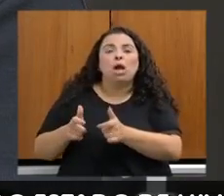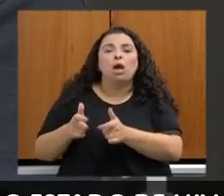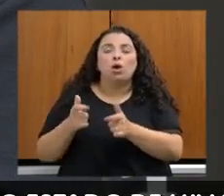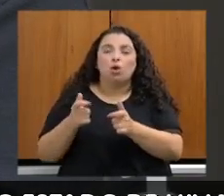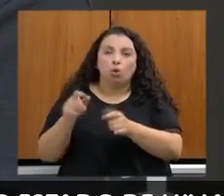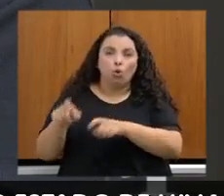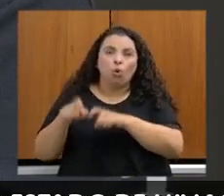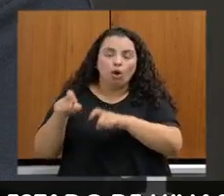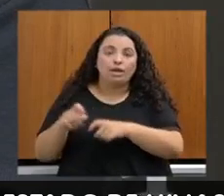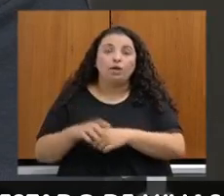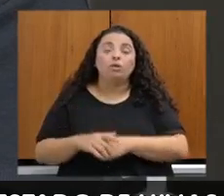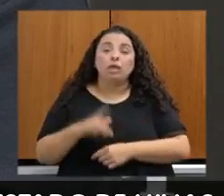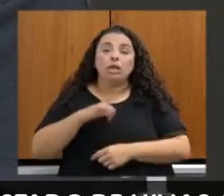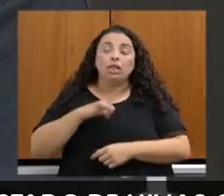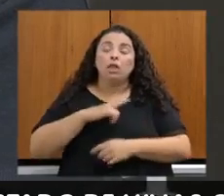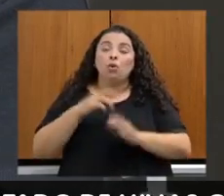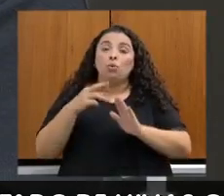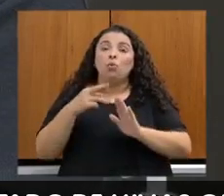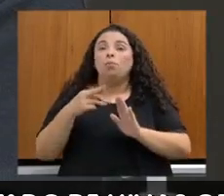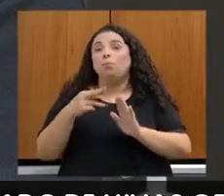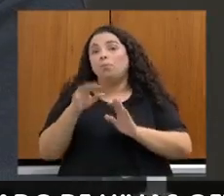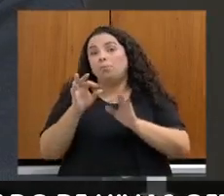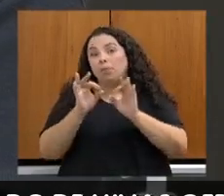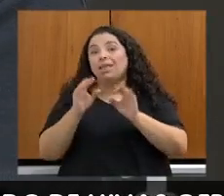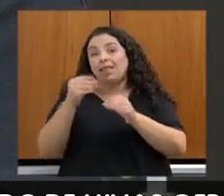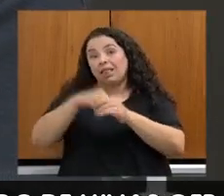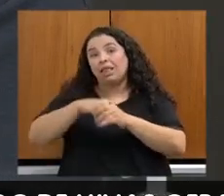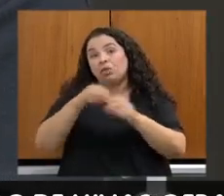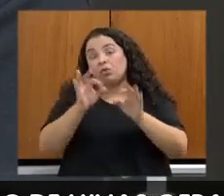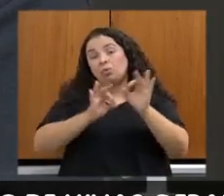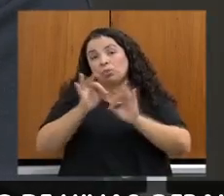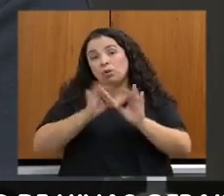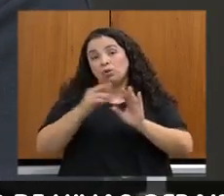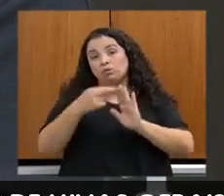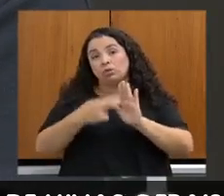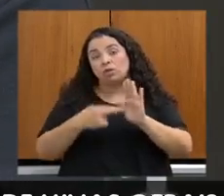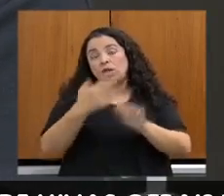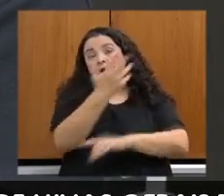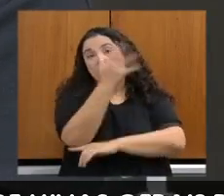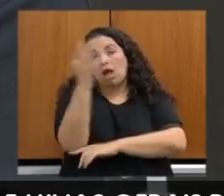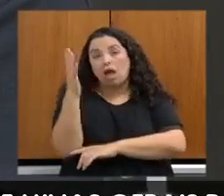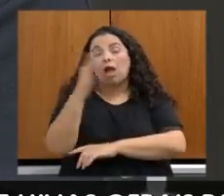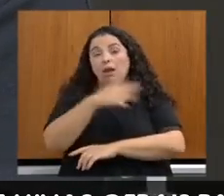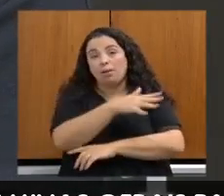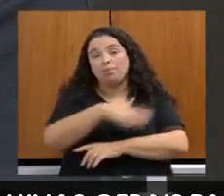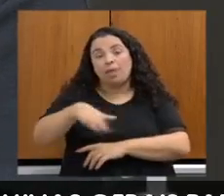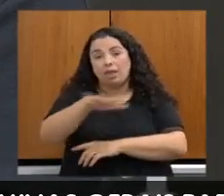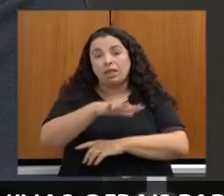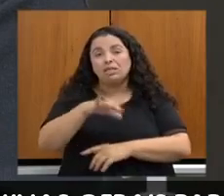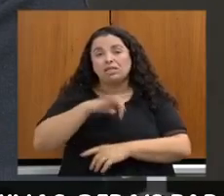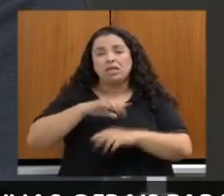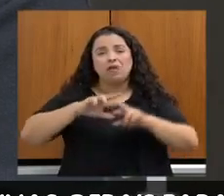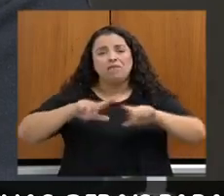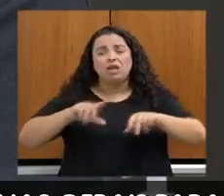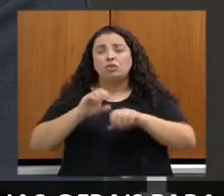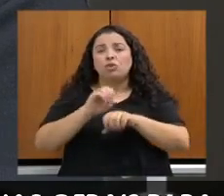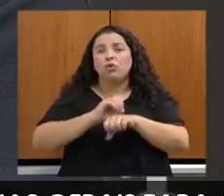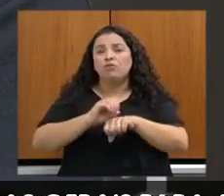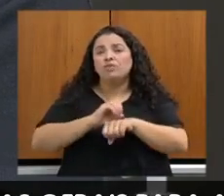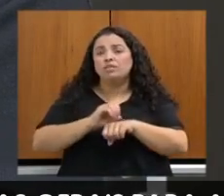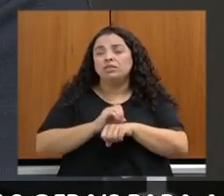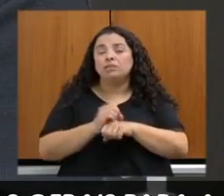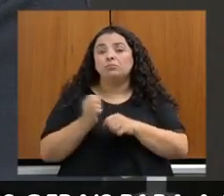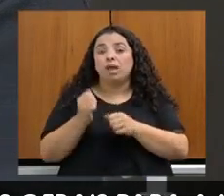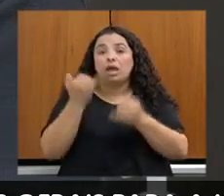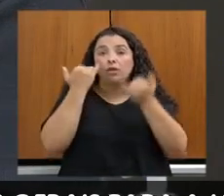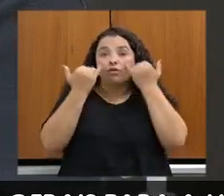Ambiental e que estamos agora promovendo uma série de oficinas para poder informar o produtor rural